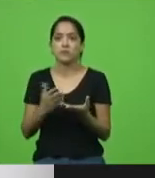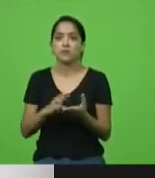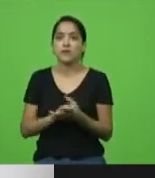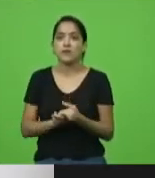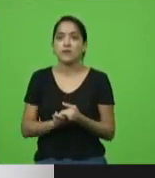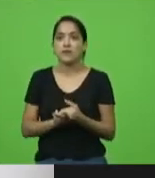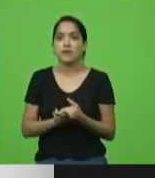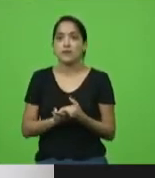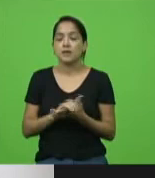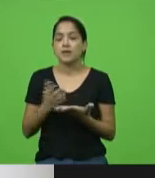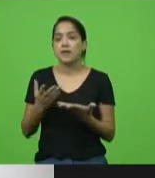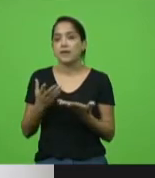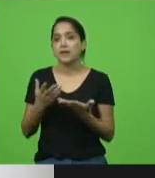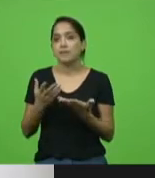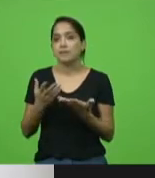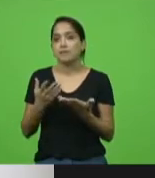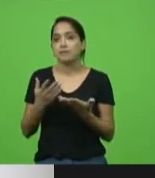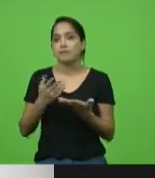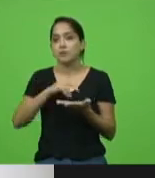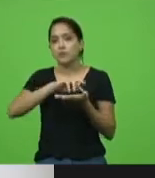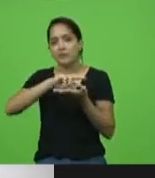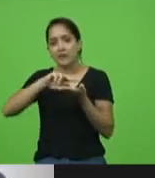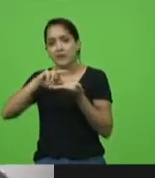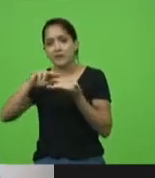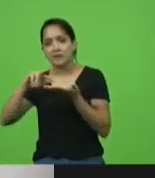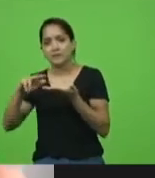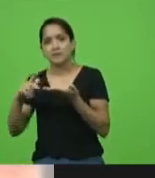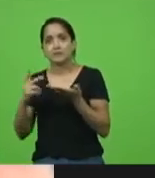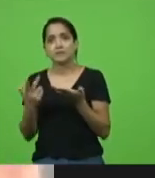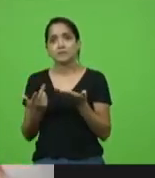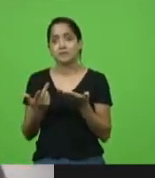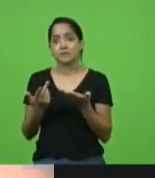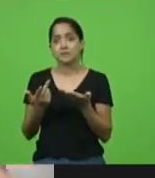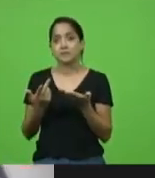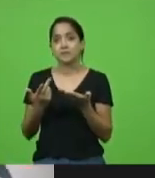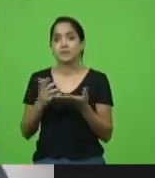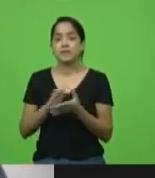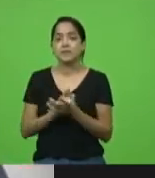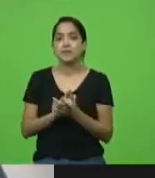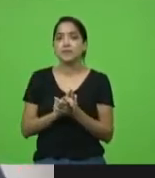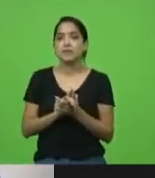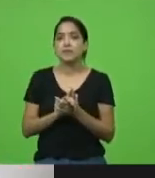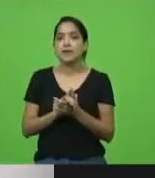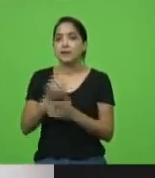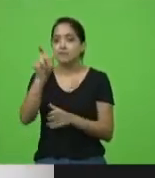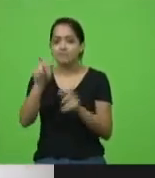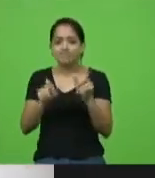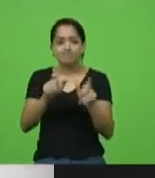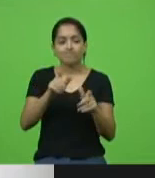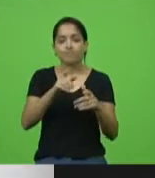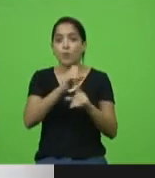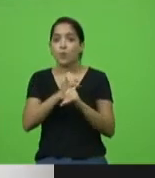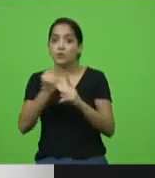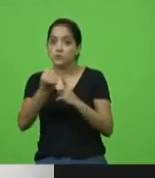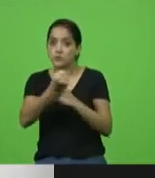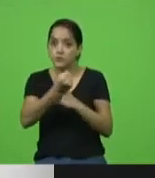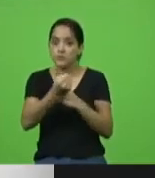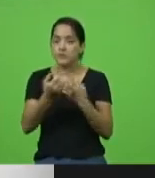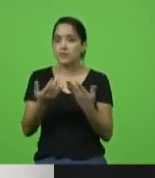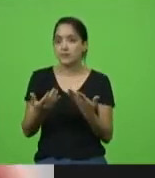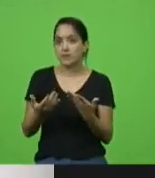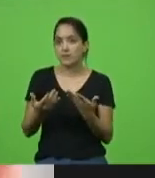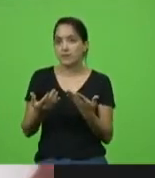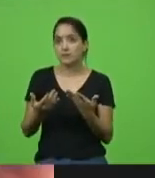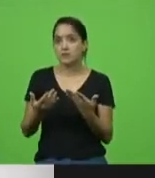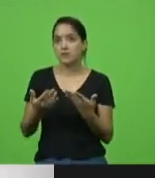se, por questões que não dizem respeito à sociedade e que,